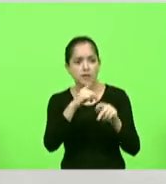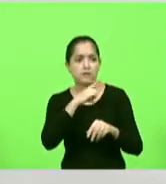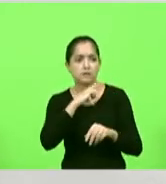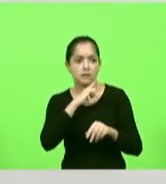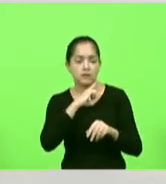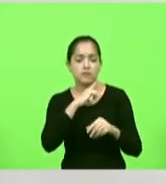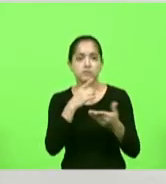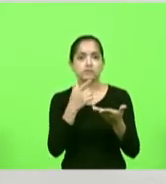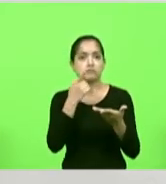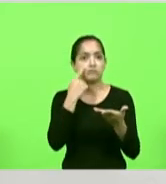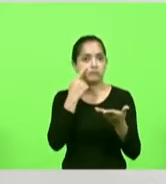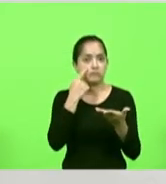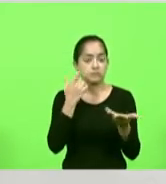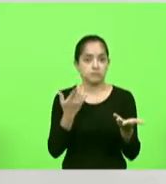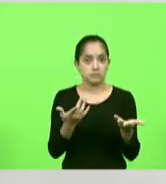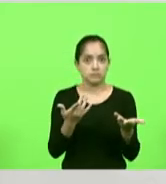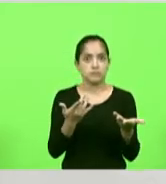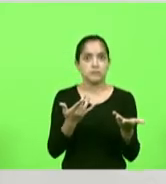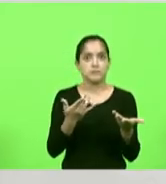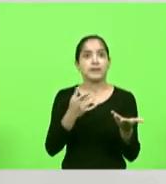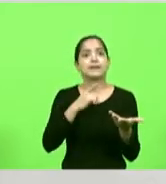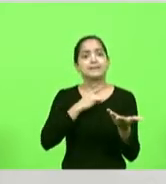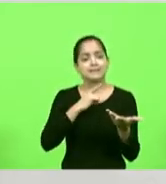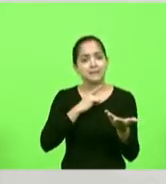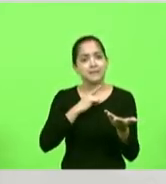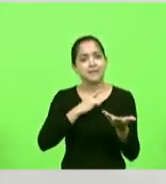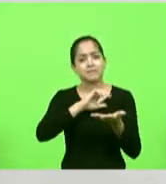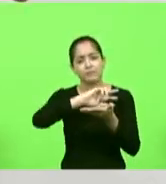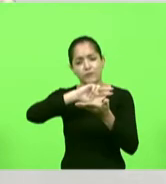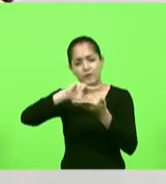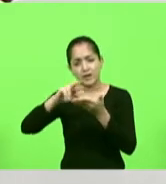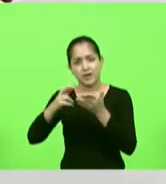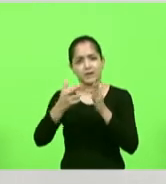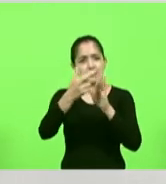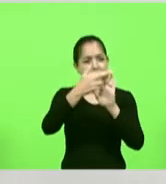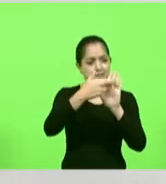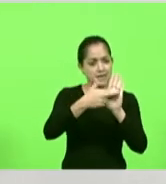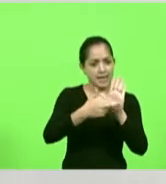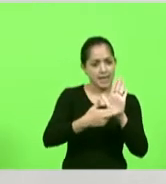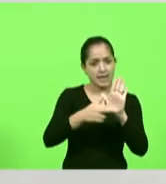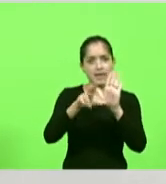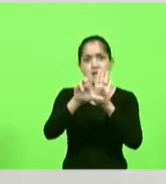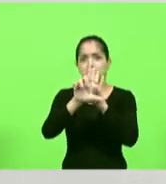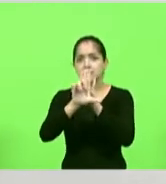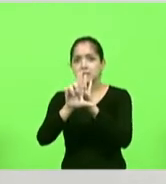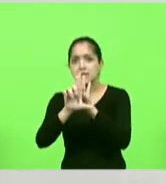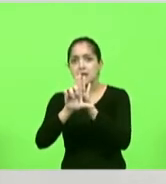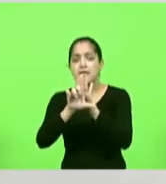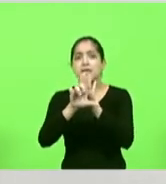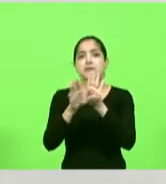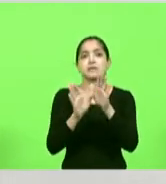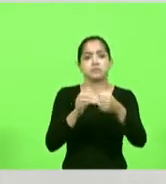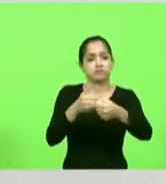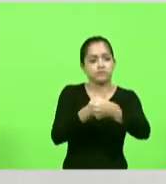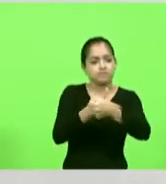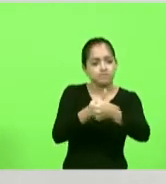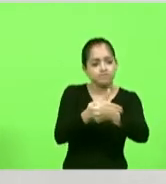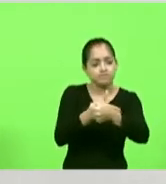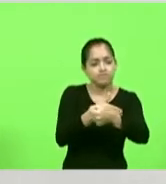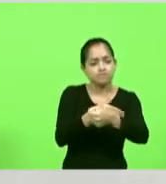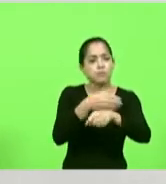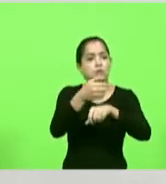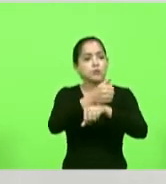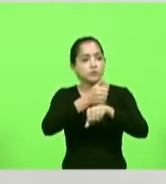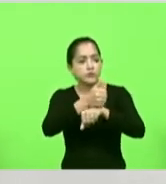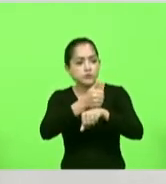é claro que existe toda uma série de legislação para termos o sigilo do paciente do profissional